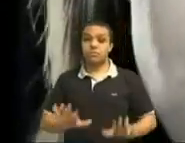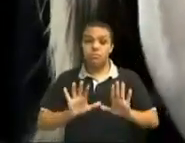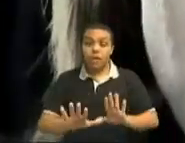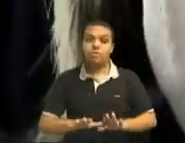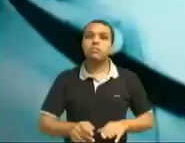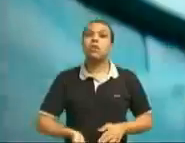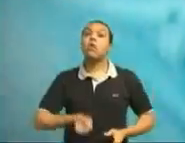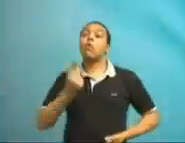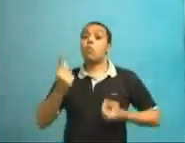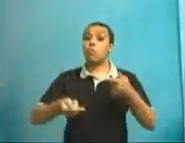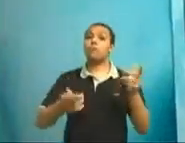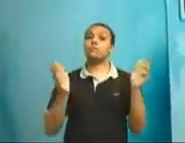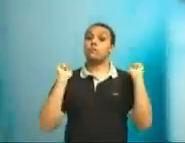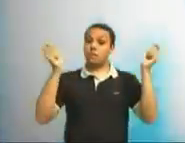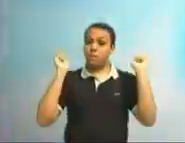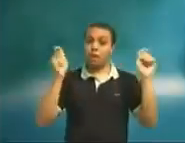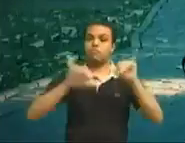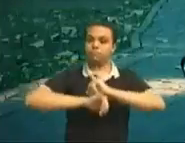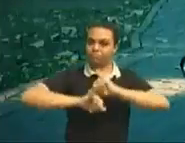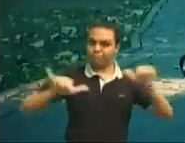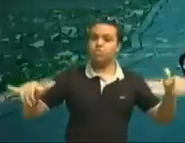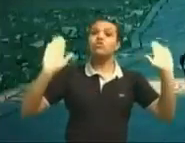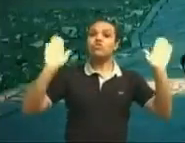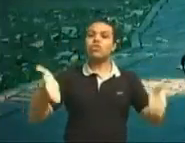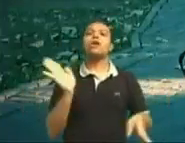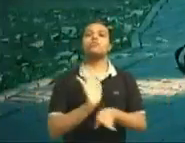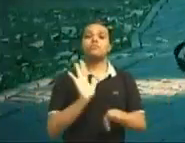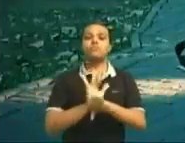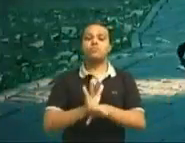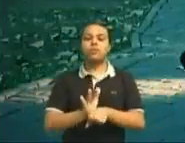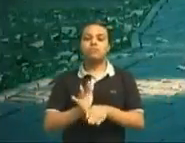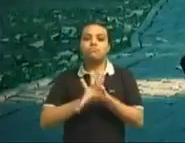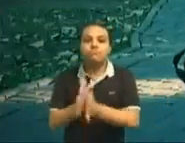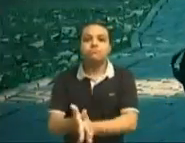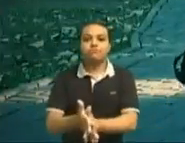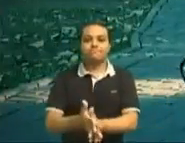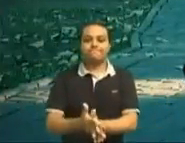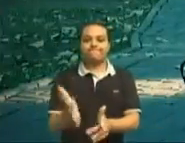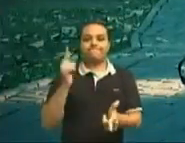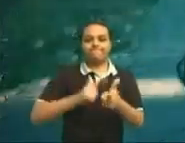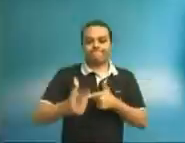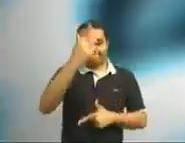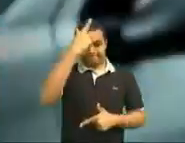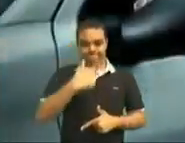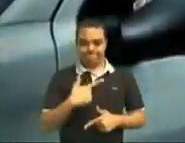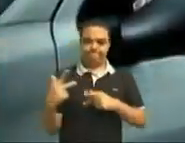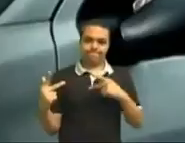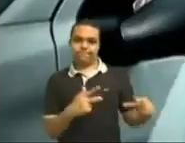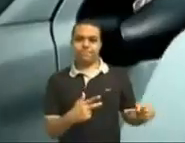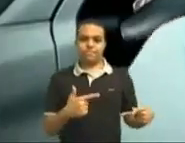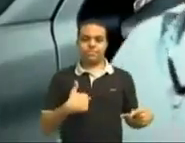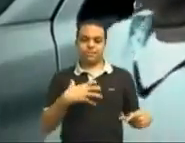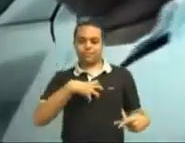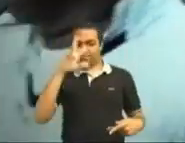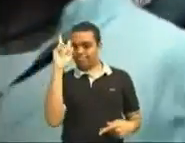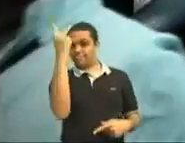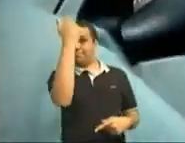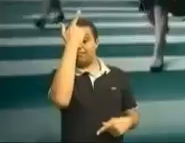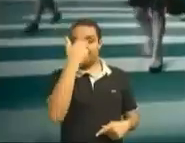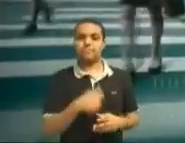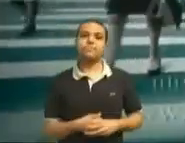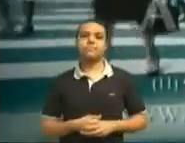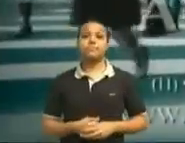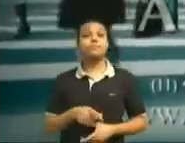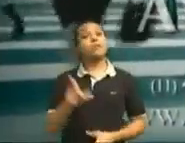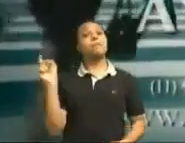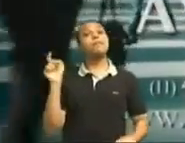algumas campanhas publicitárias têm sido grandes aliadas para derrubar essas barreiras de atitude. Seja um